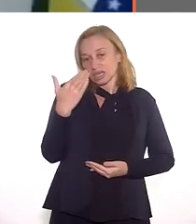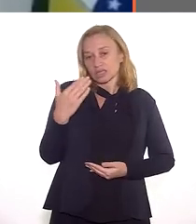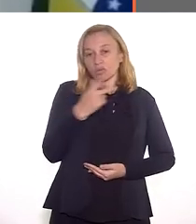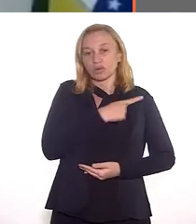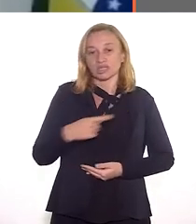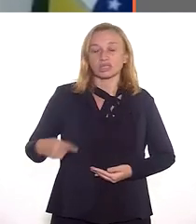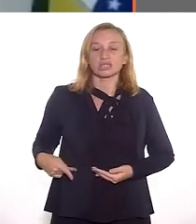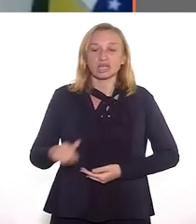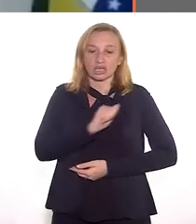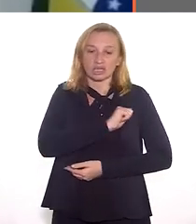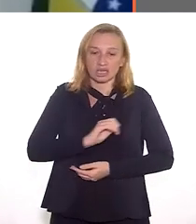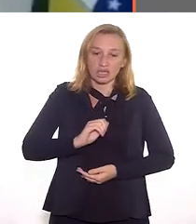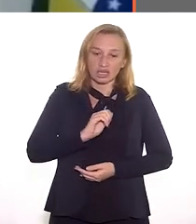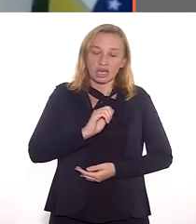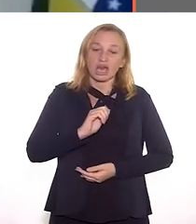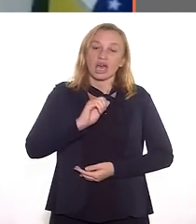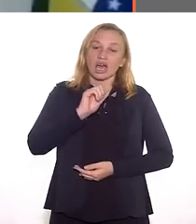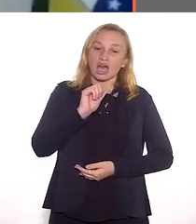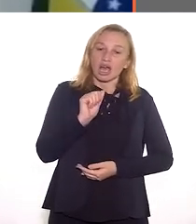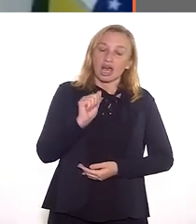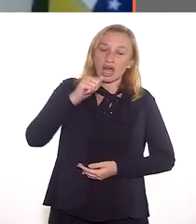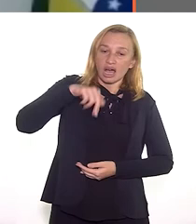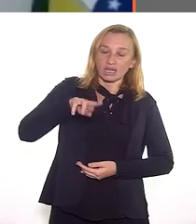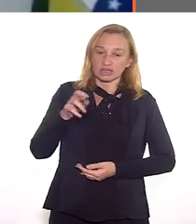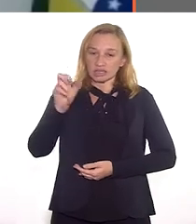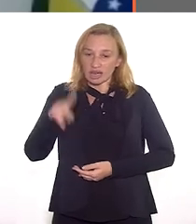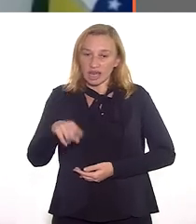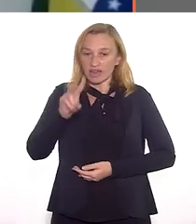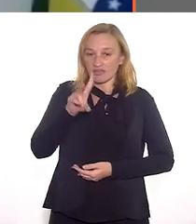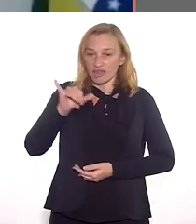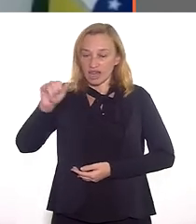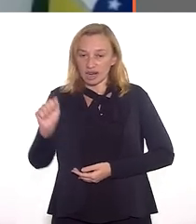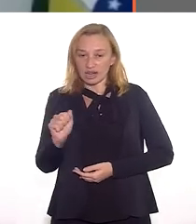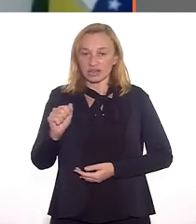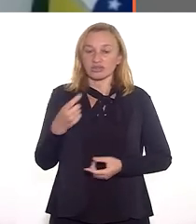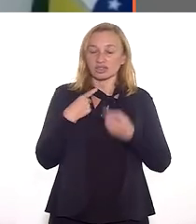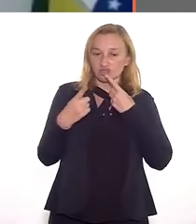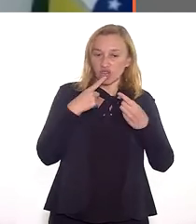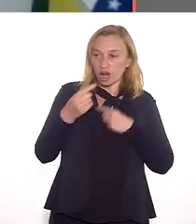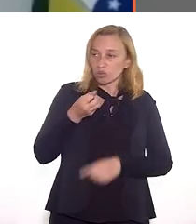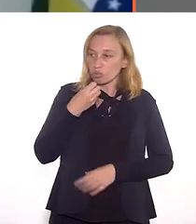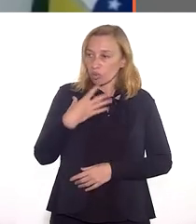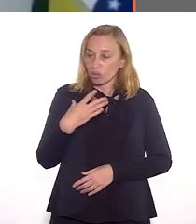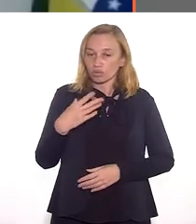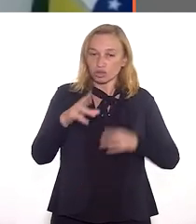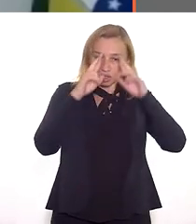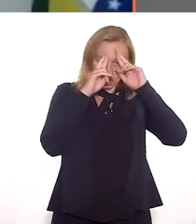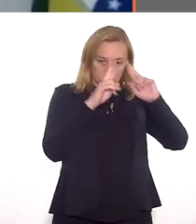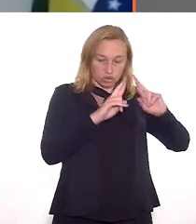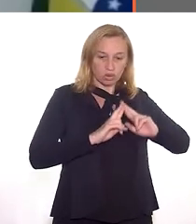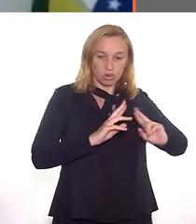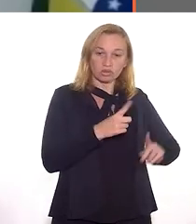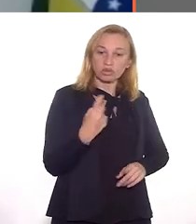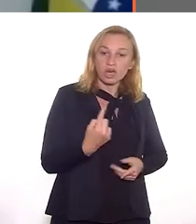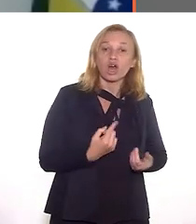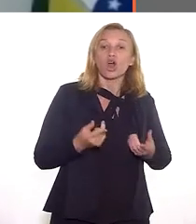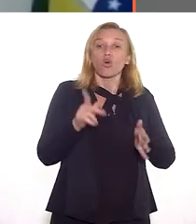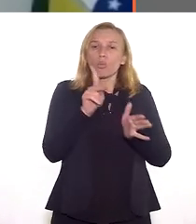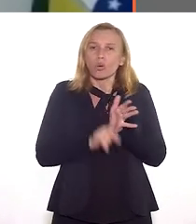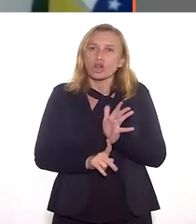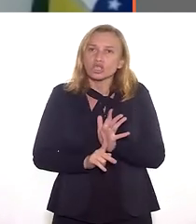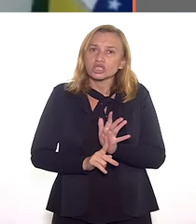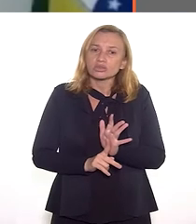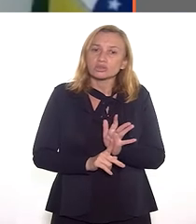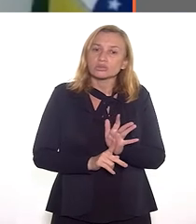até em diálogo, agradeço muito ao presidente André Vilaverde, da Ache Rio, que fez um diálogo muito qualificado e